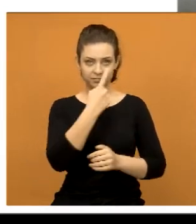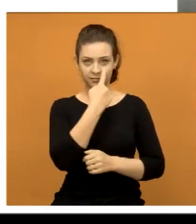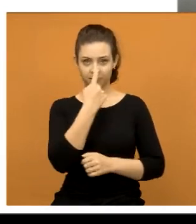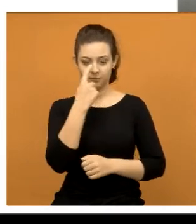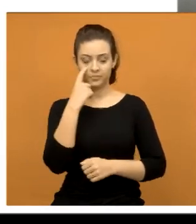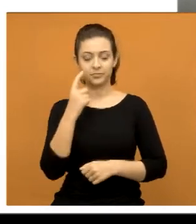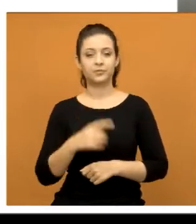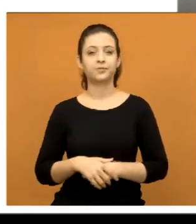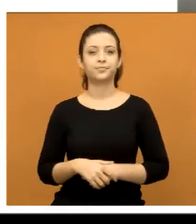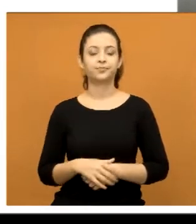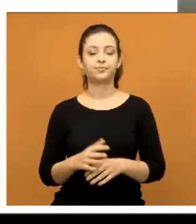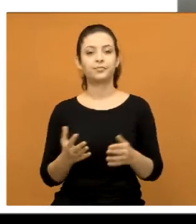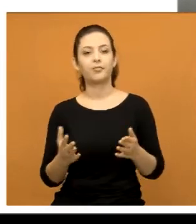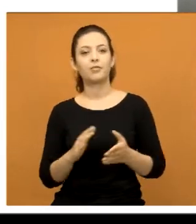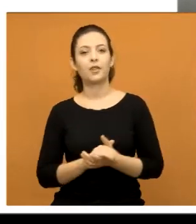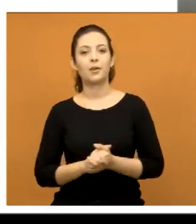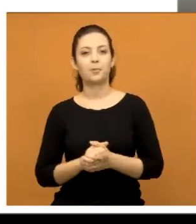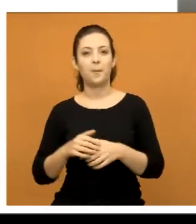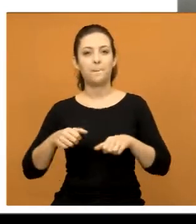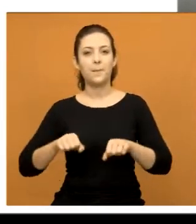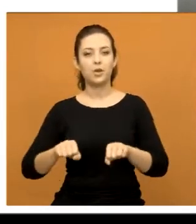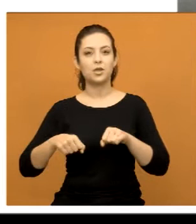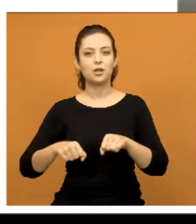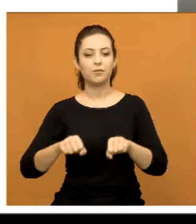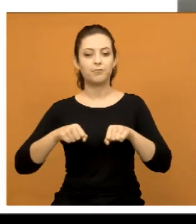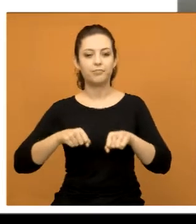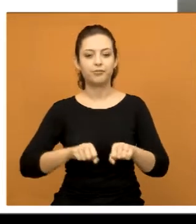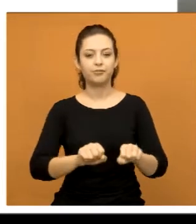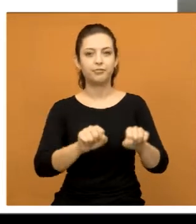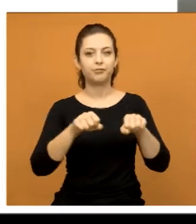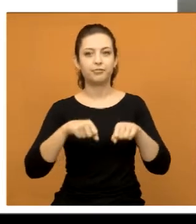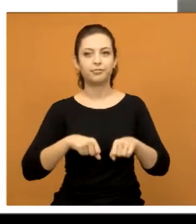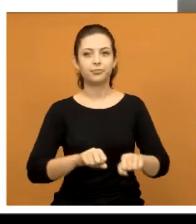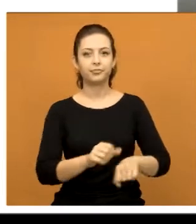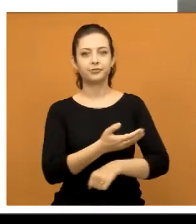Migrantes. Aí vem os motoqueiros e passa para aquele local.